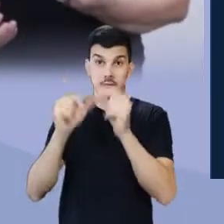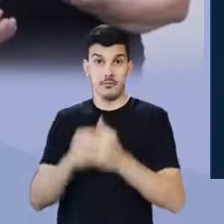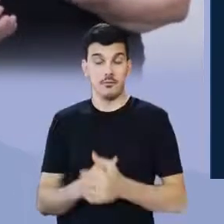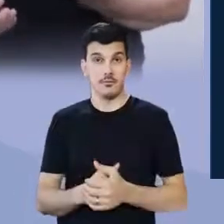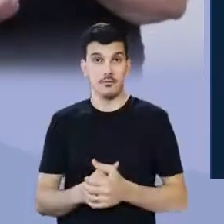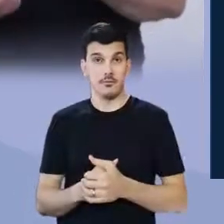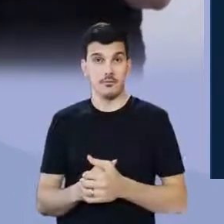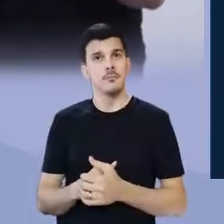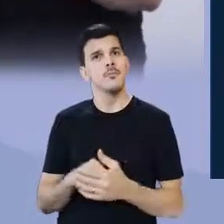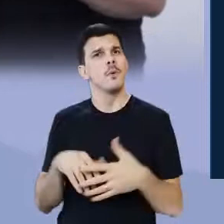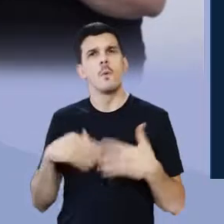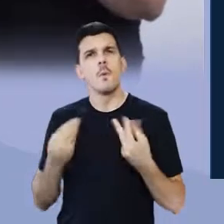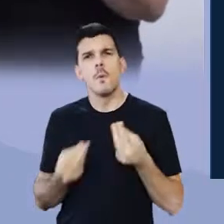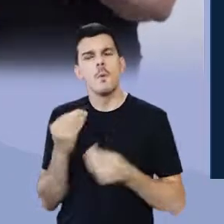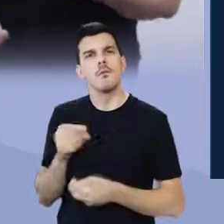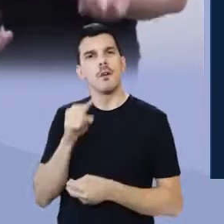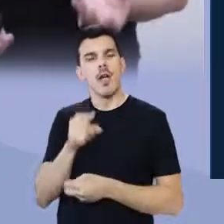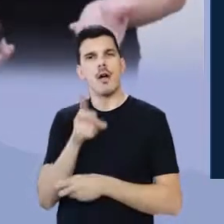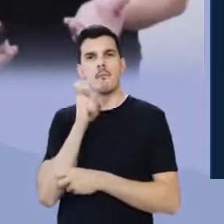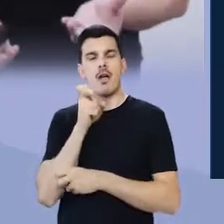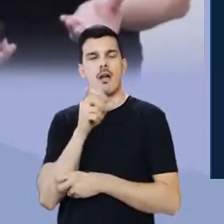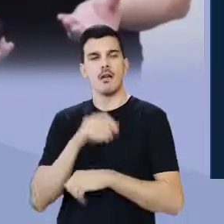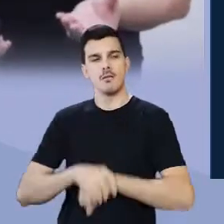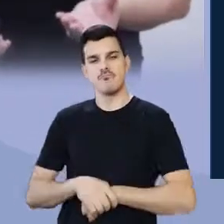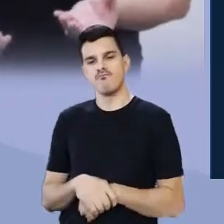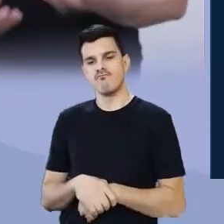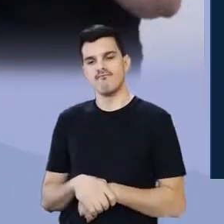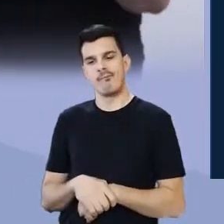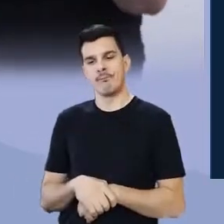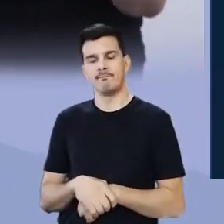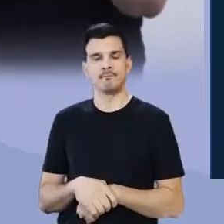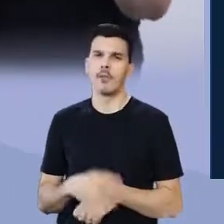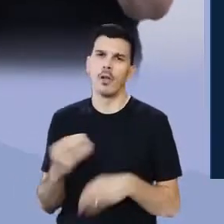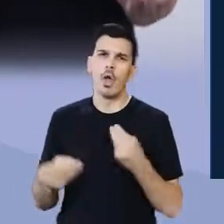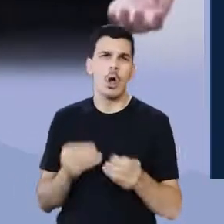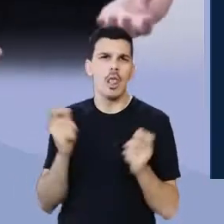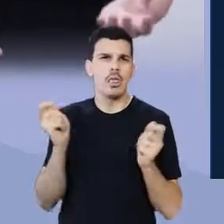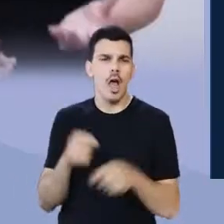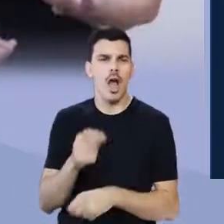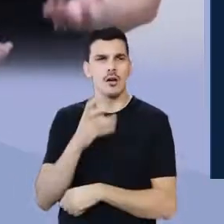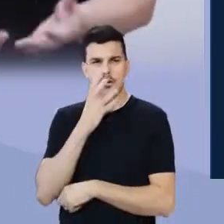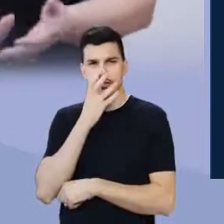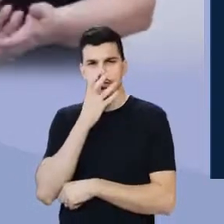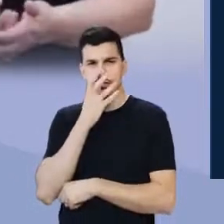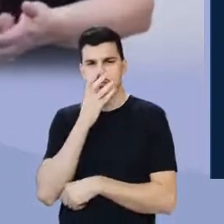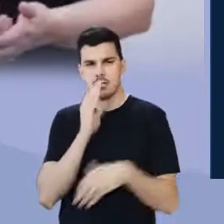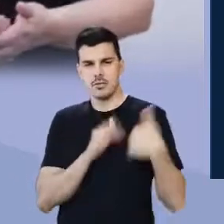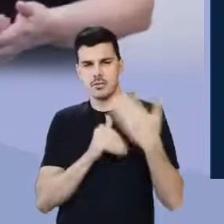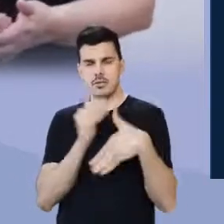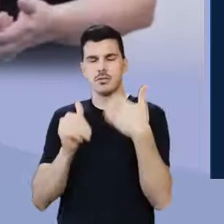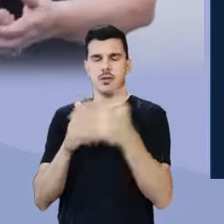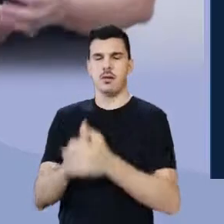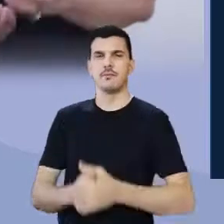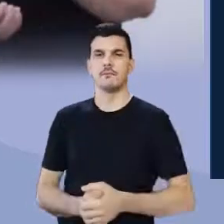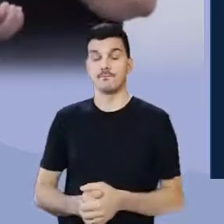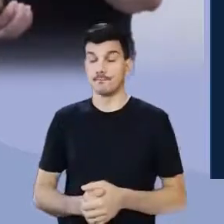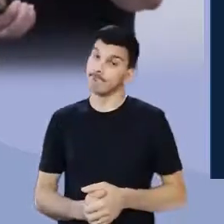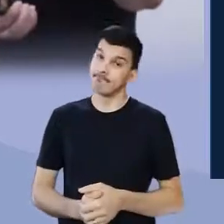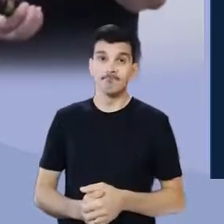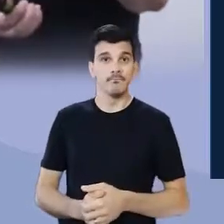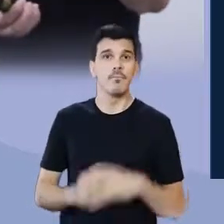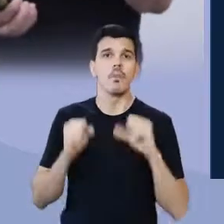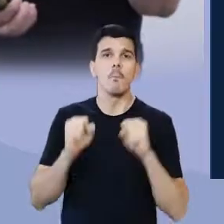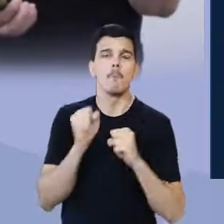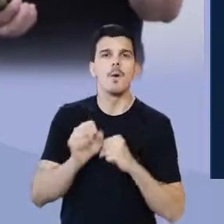branco, de que maneira você pode ocupar? De que maneira você pode se desenvolver? Então você